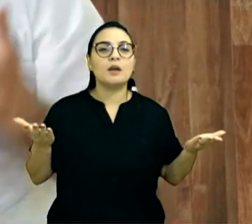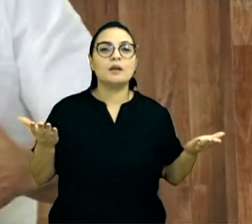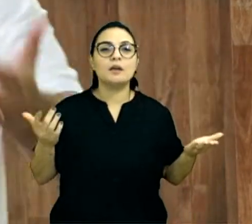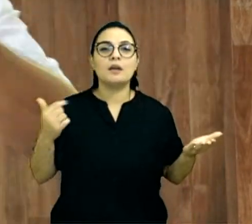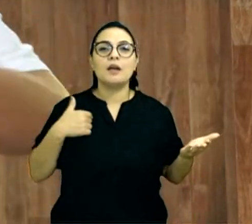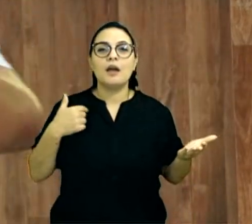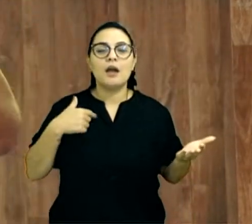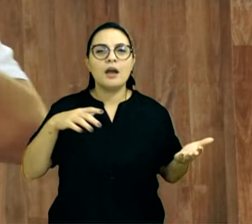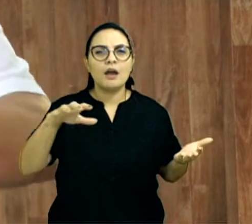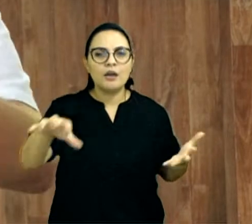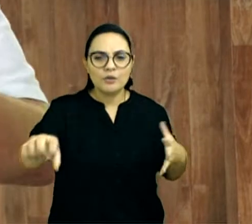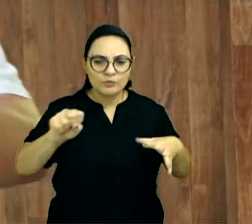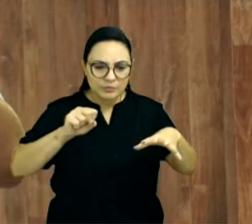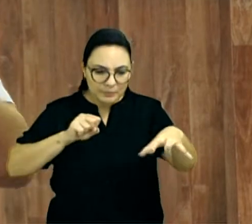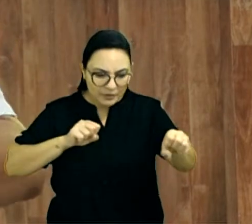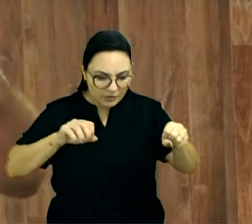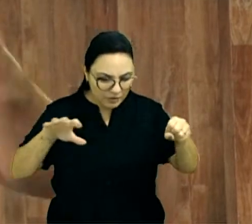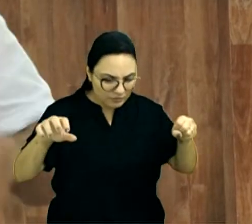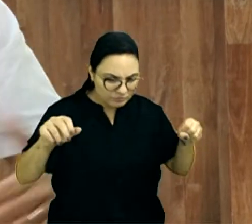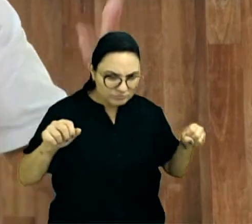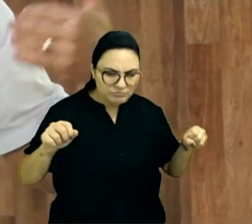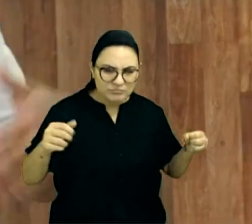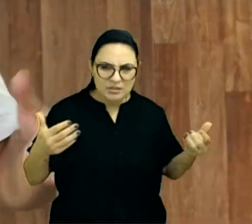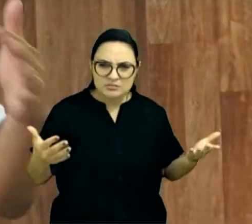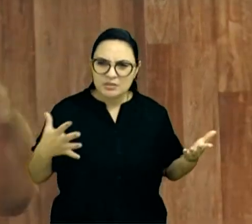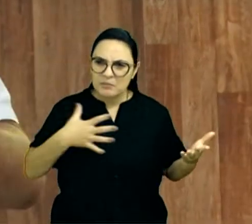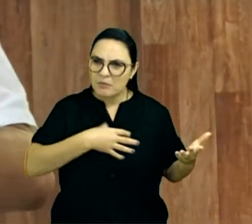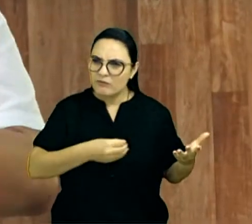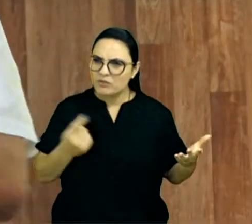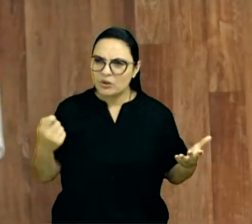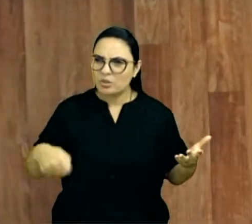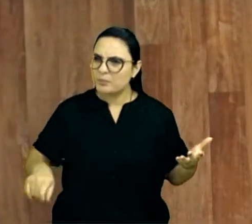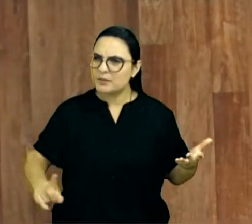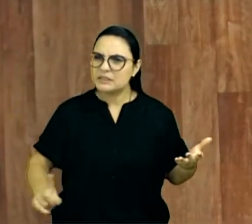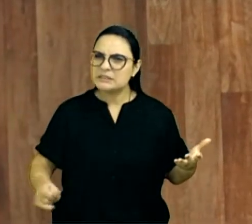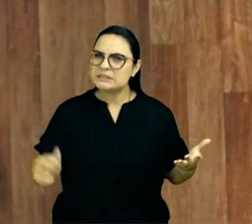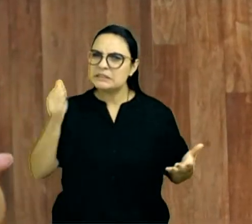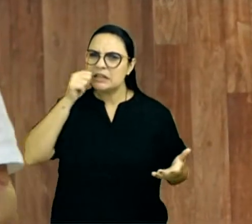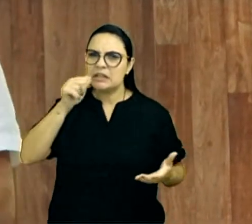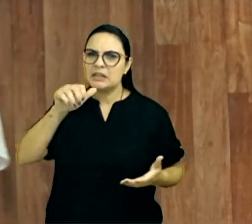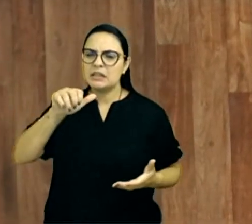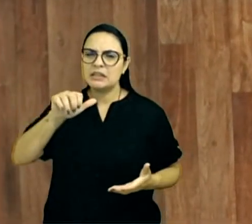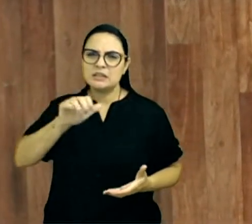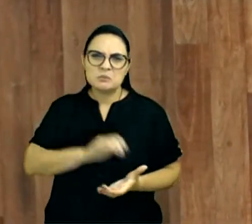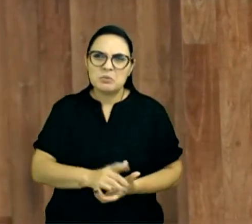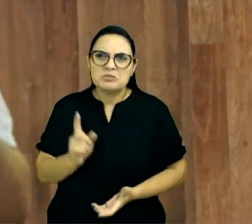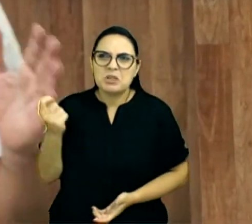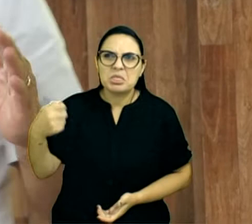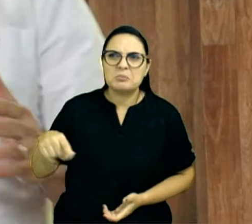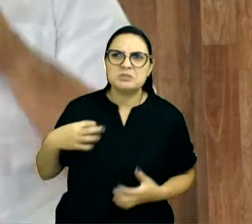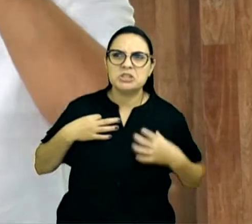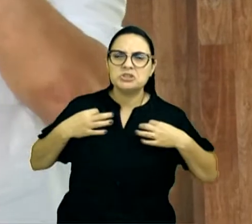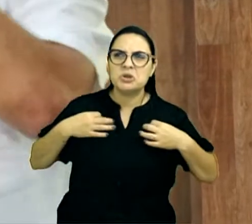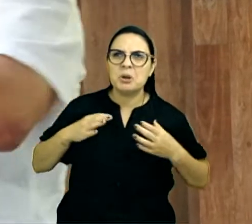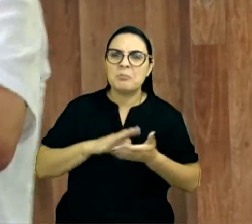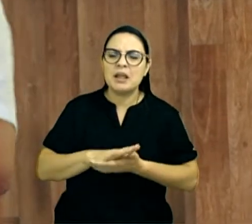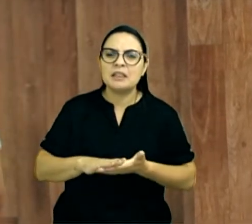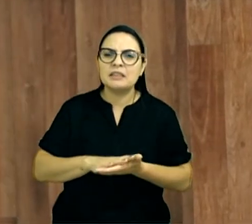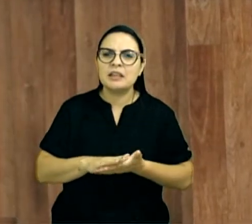pegando aquilo, meio no automático, falei, pô, mas meus filhos não estão precisando de roupa, nem minha mulher, nem eu, está tudo bem, está, né,